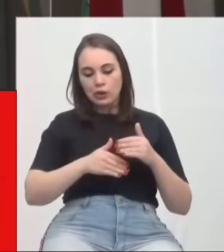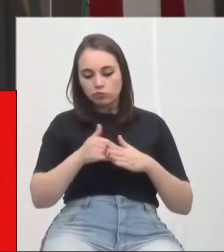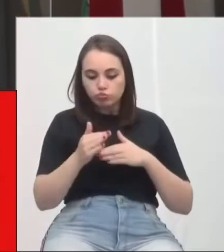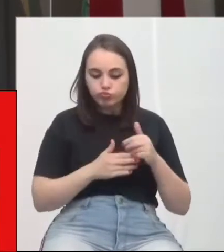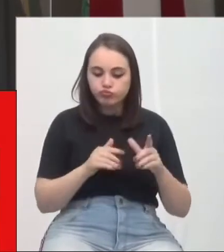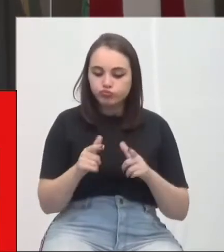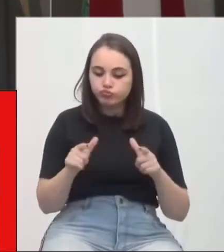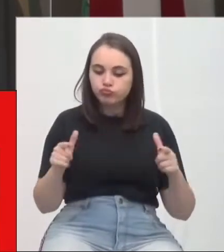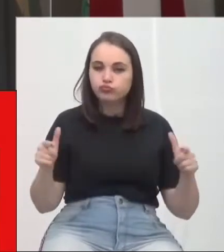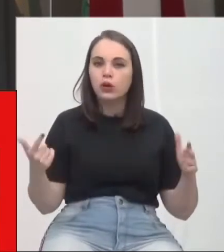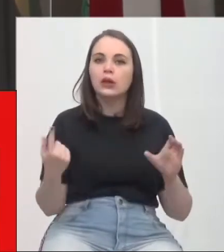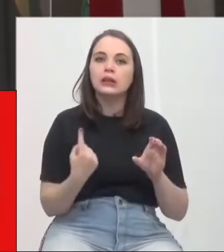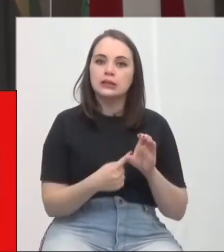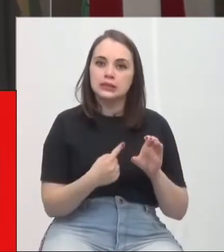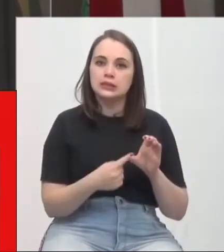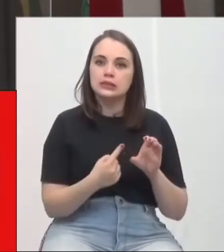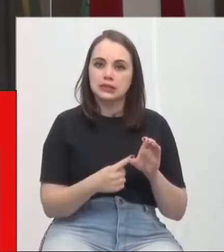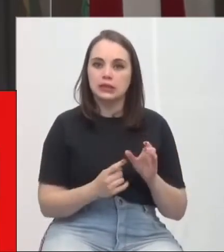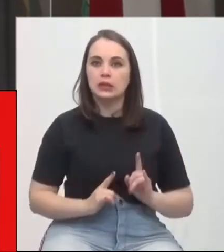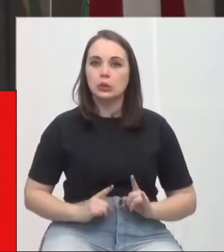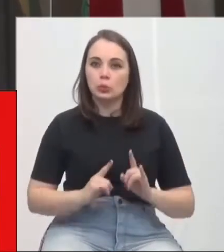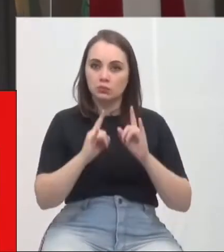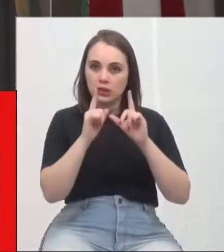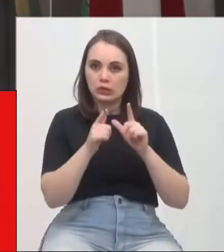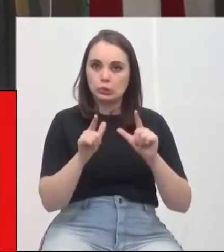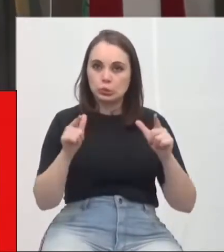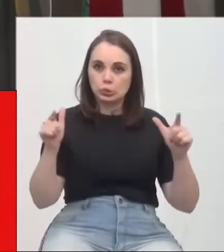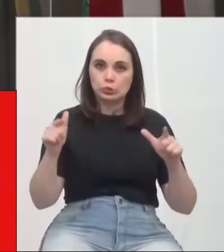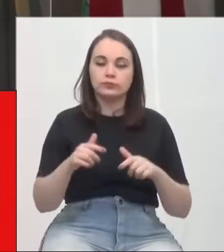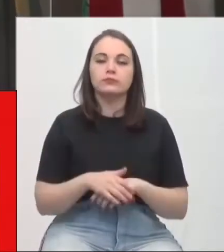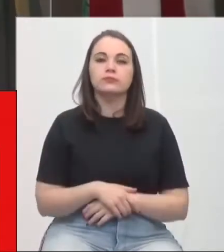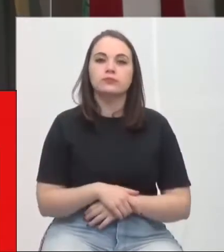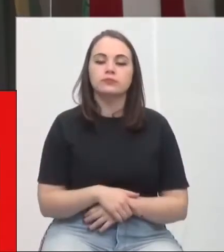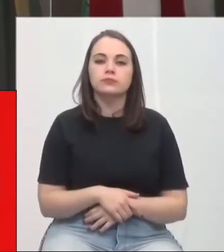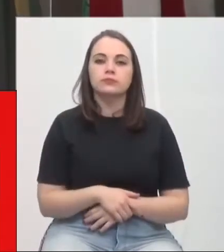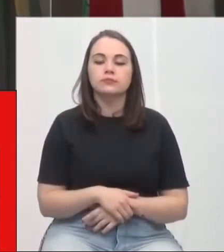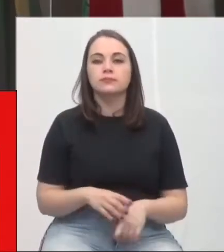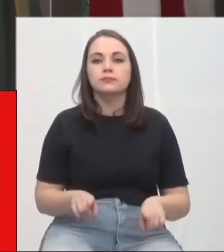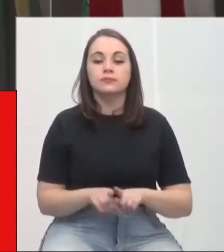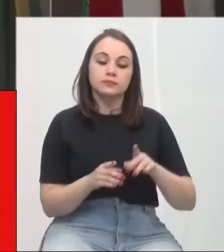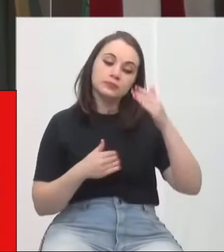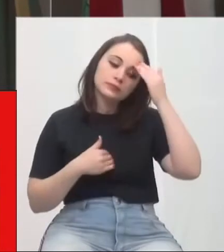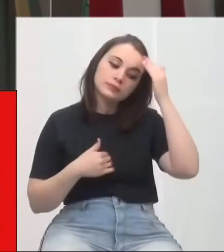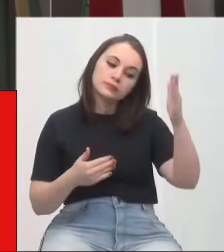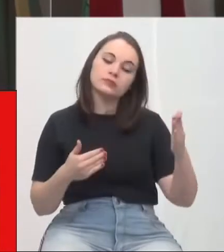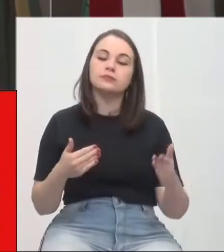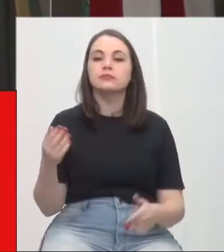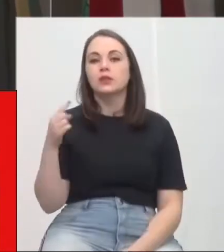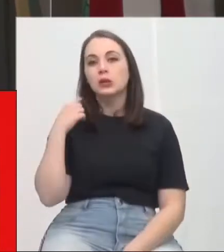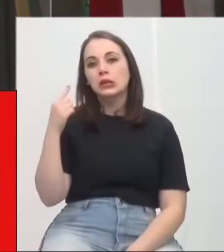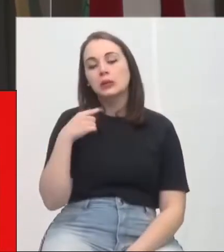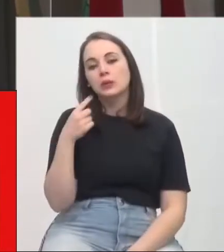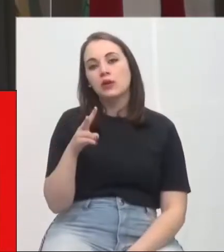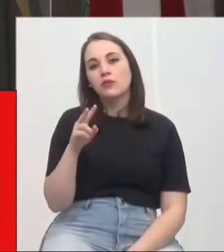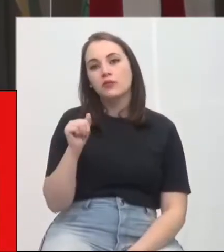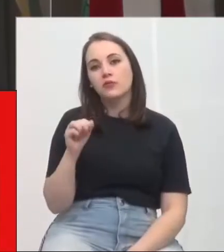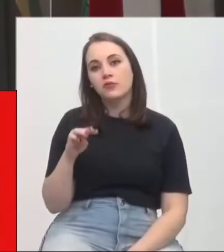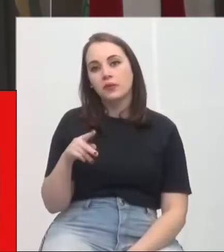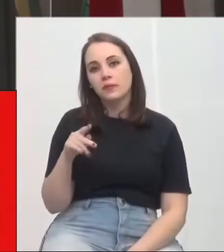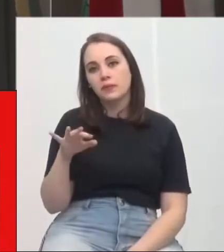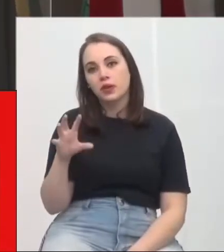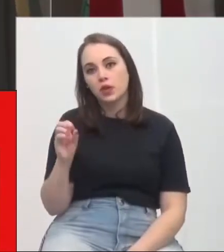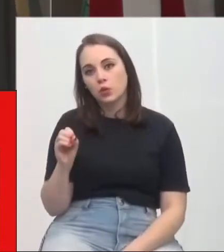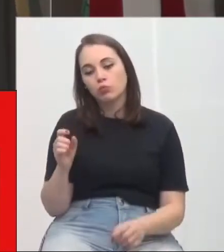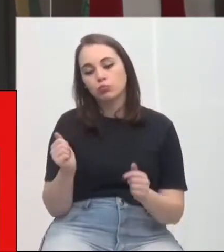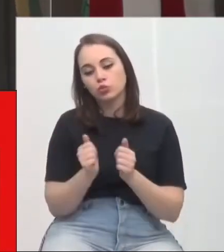na ampliação do prédio das clínicas. Também agradecer ao deputado Vampiro, que já, junto com o